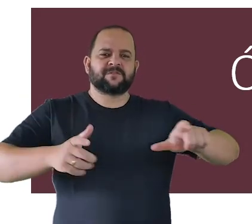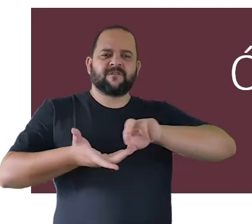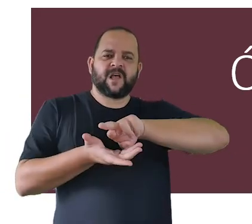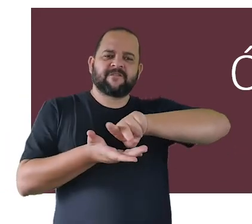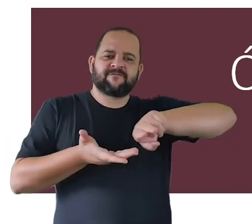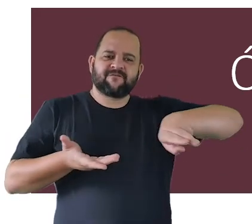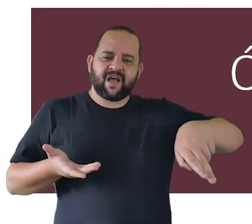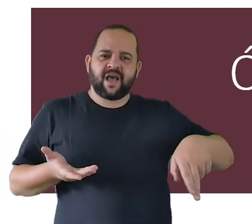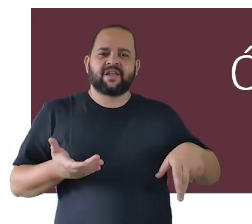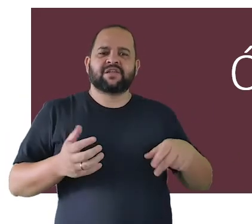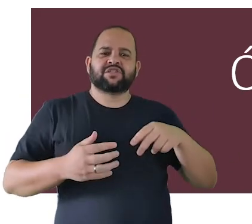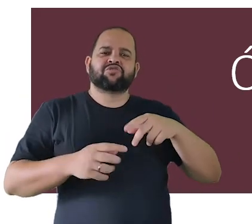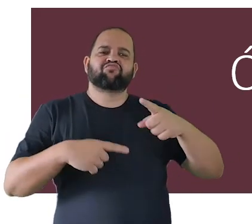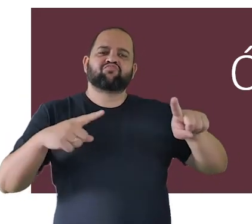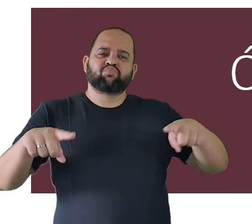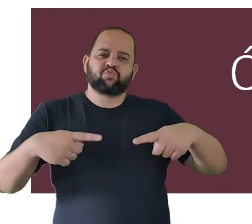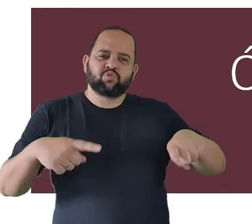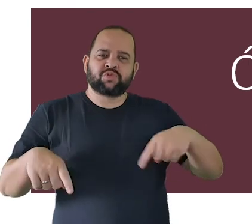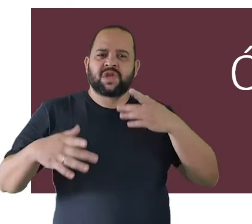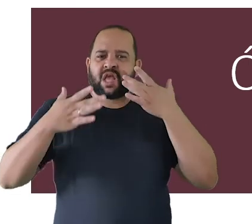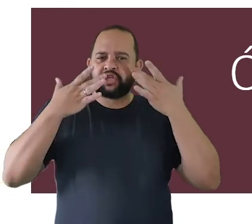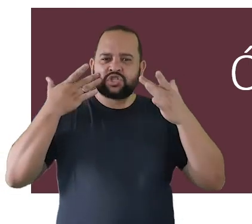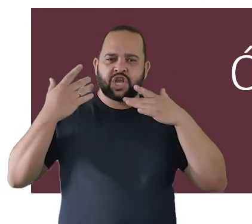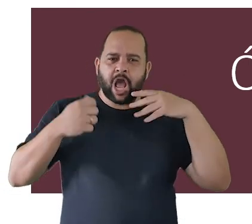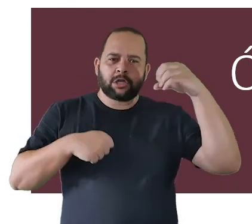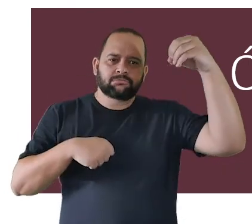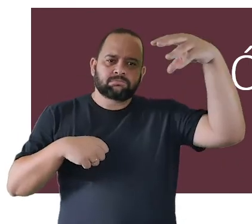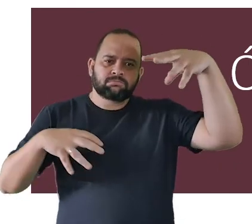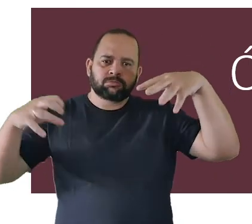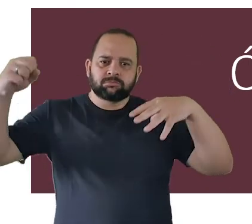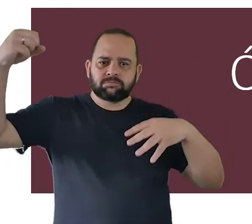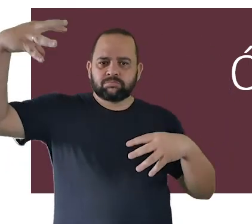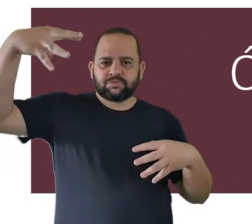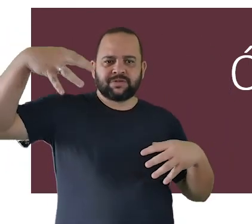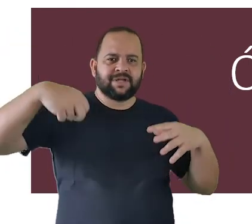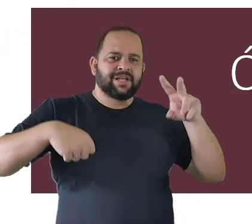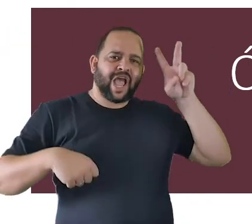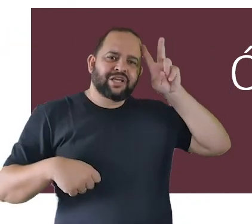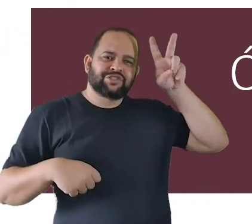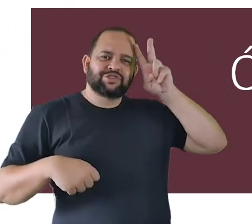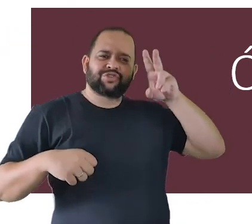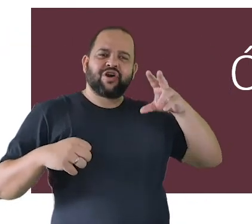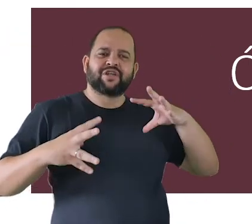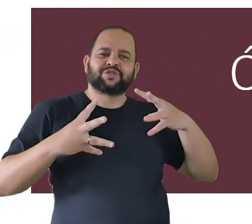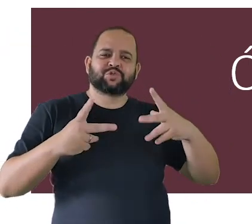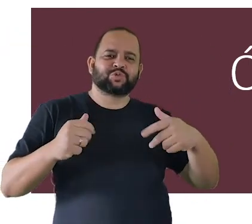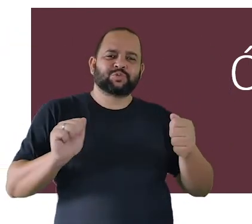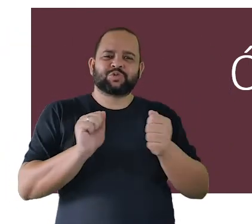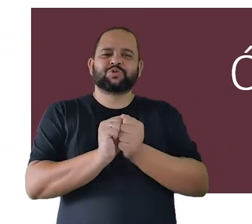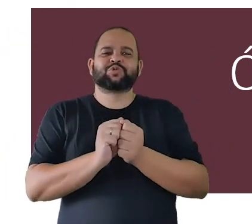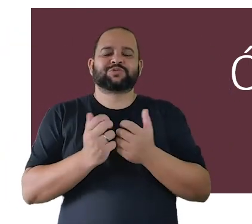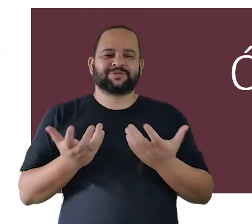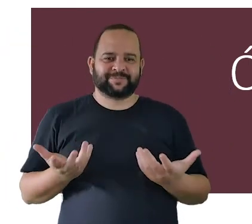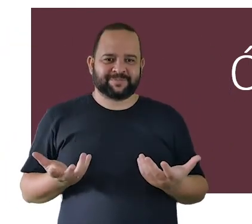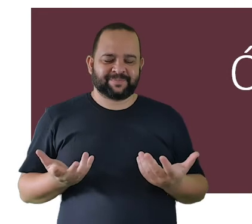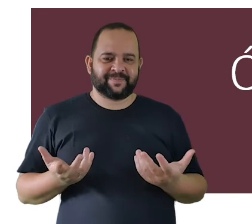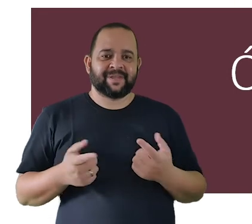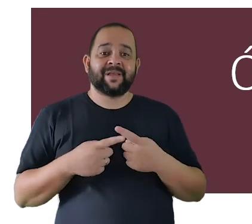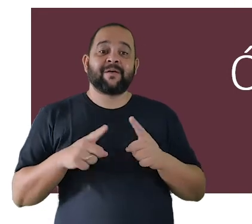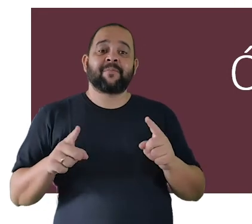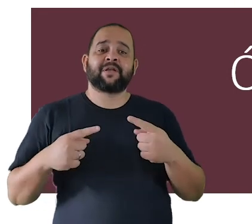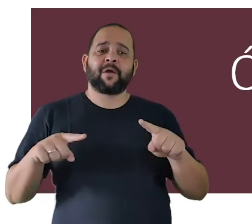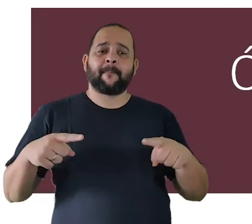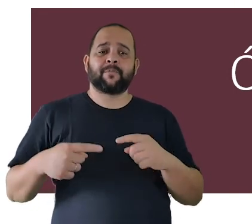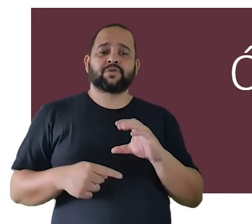de música teatro iluminação história tudo acontecendo ao mesmo tempo e a música de câmera